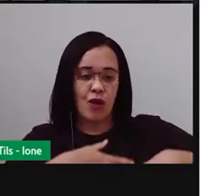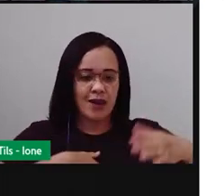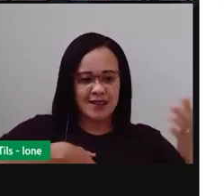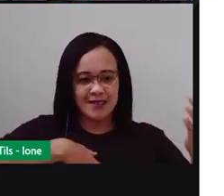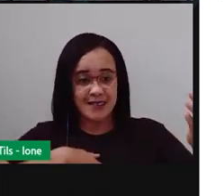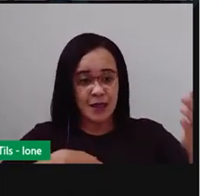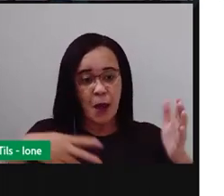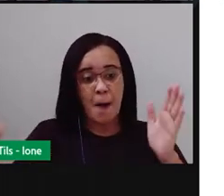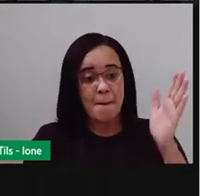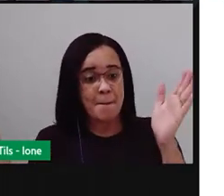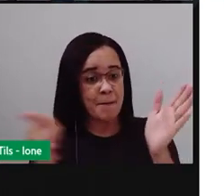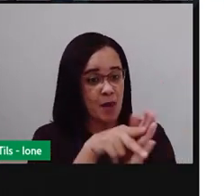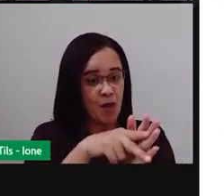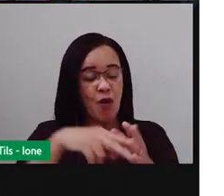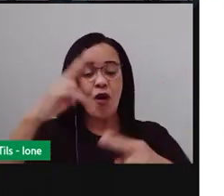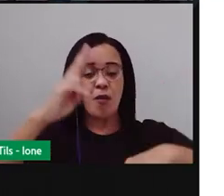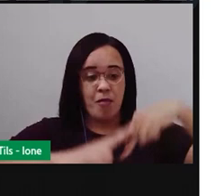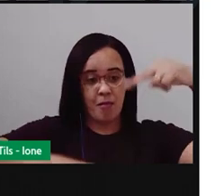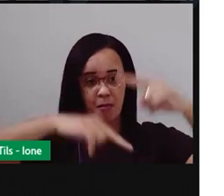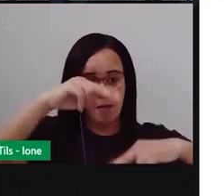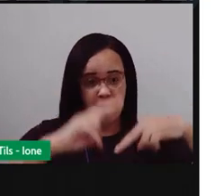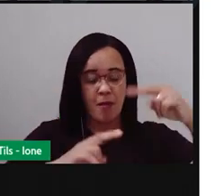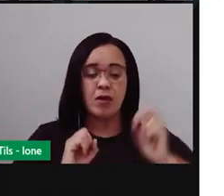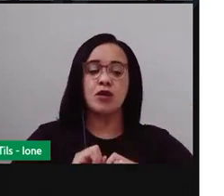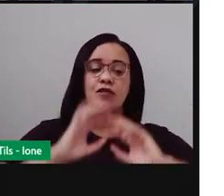típicas dos festejos juninos.